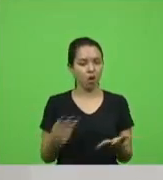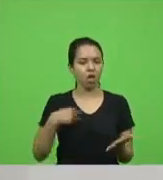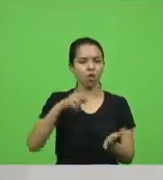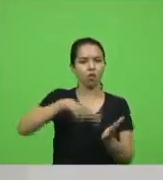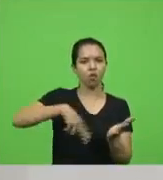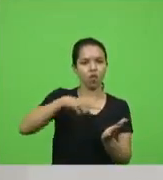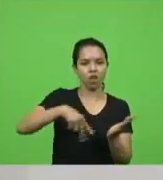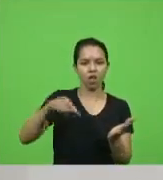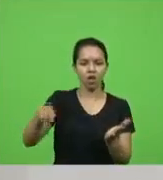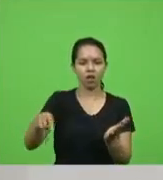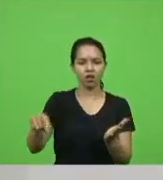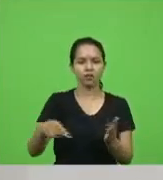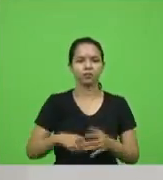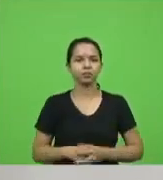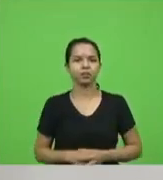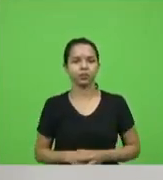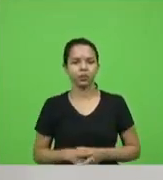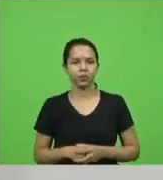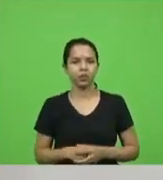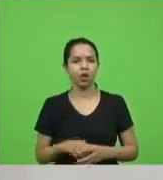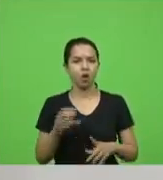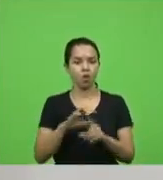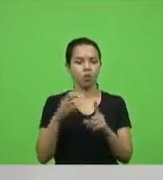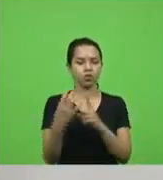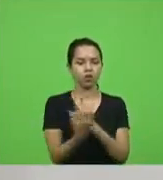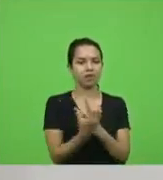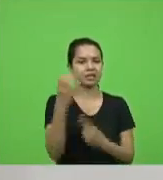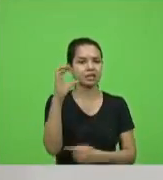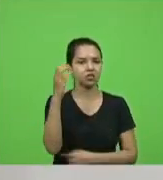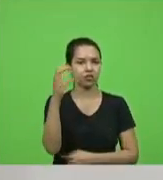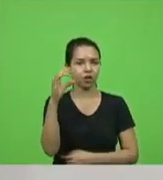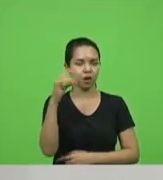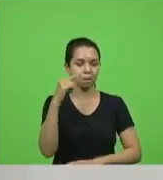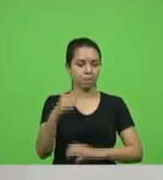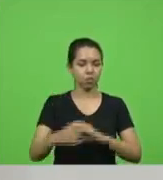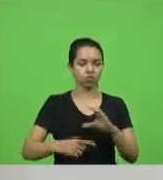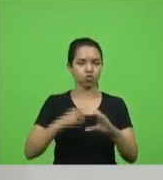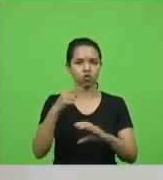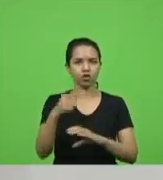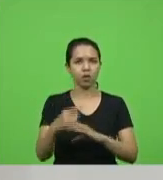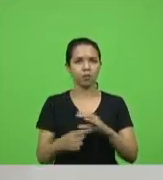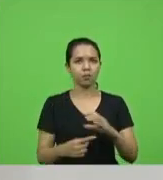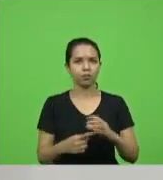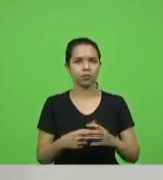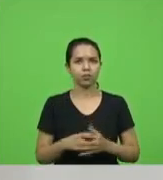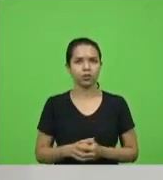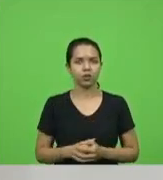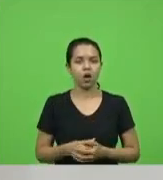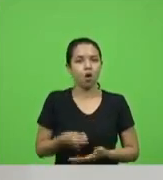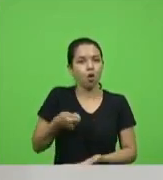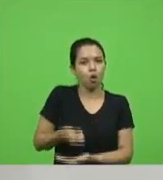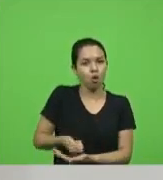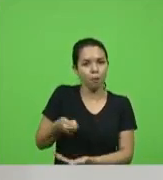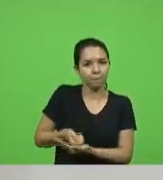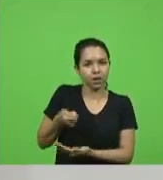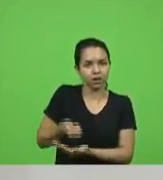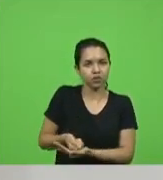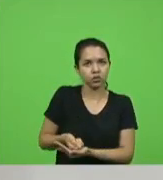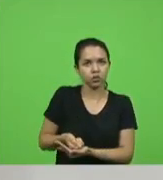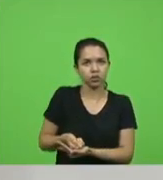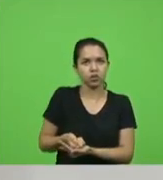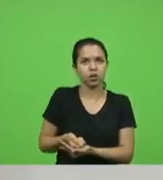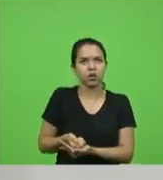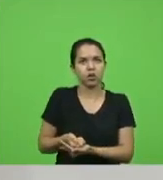que a comunidade científica mundial está cobrando das